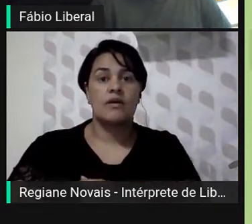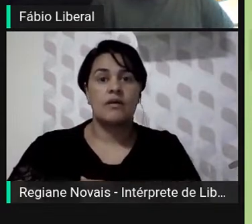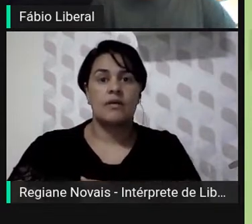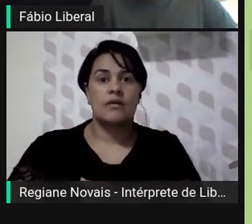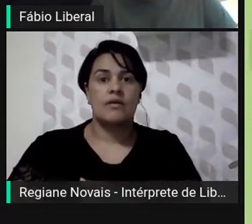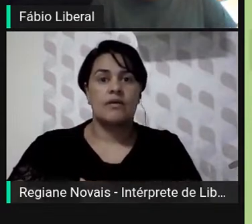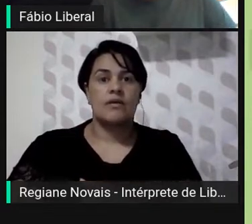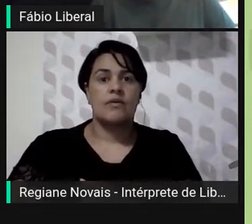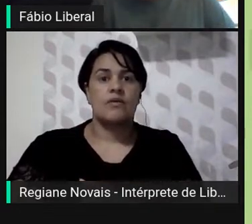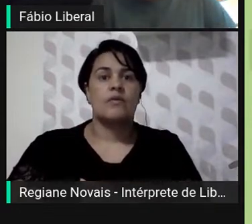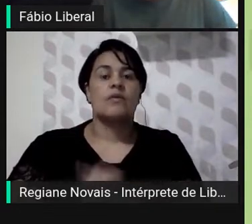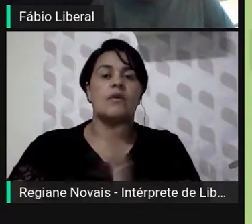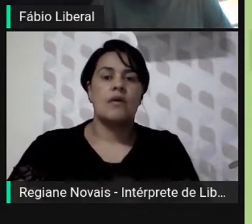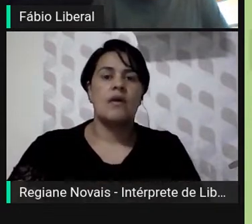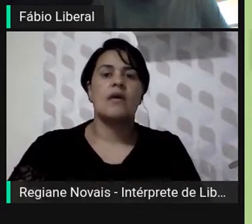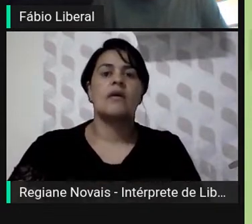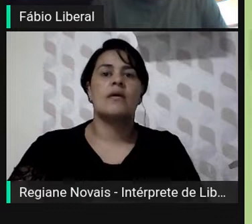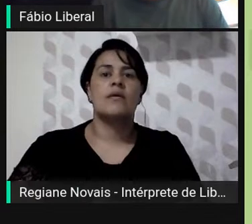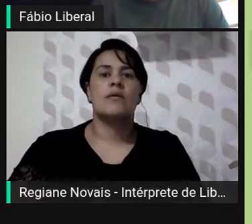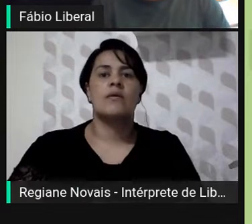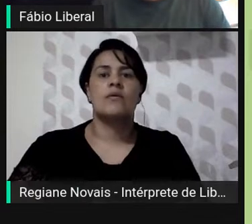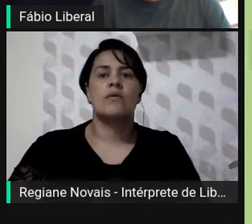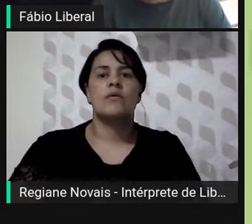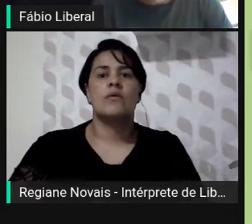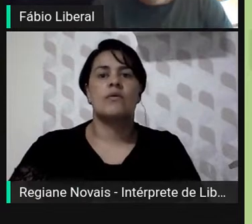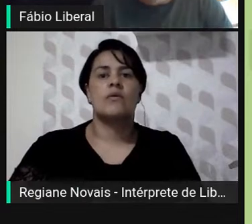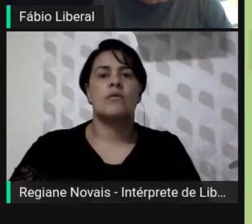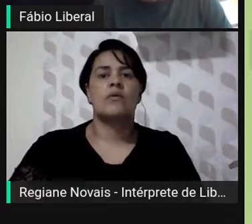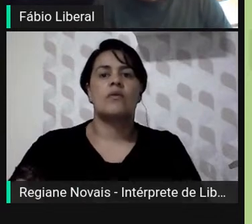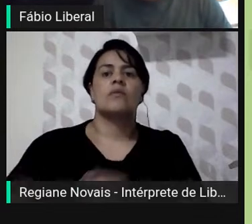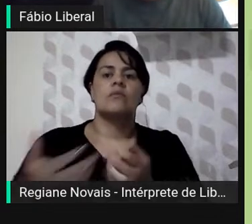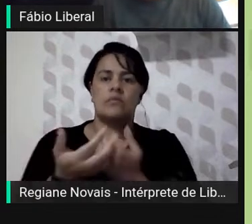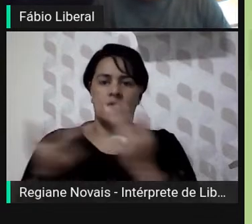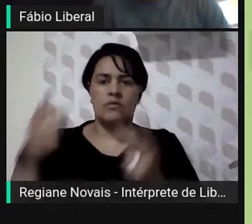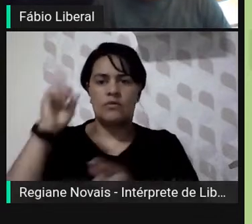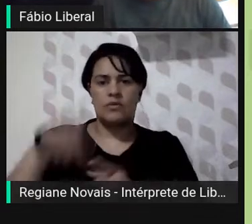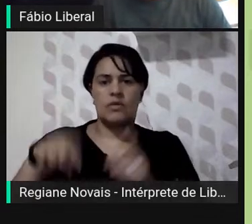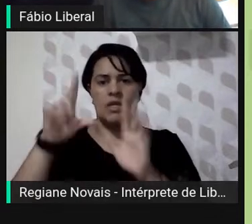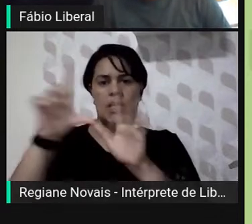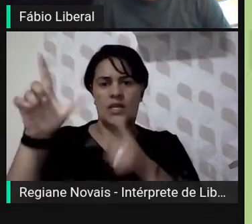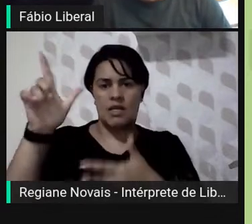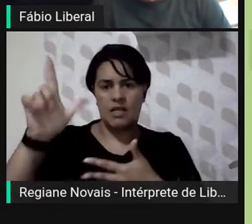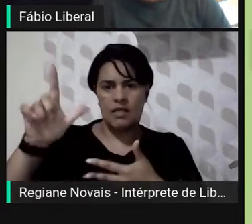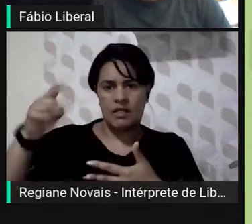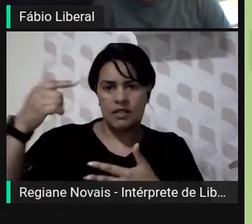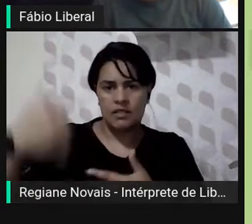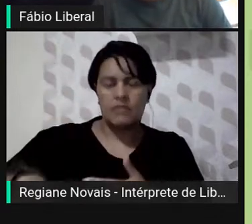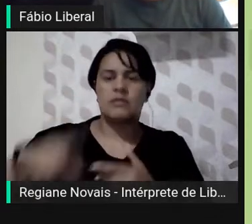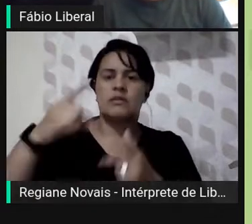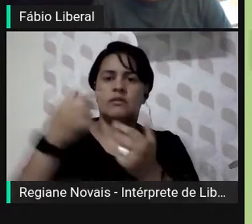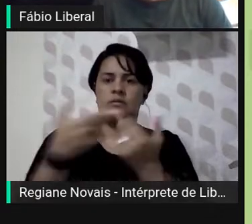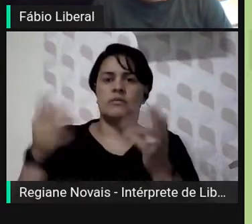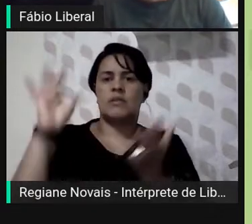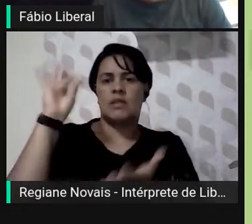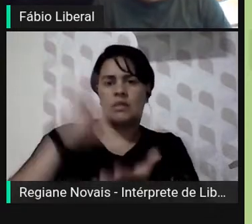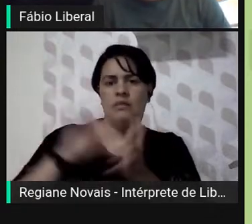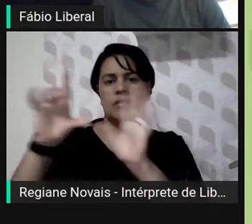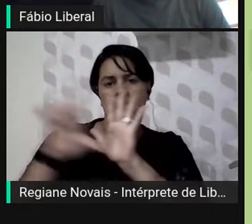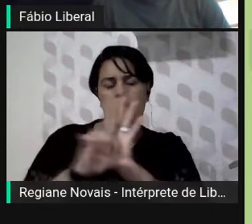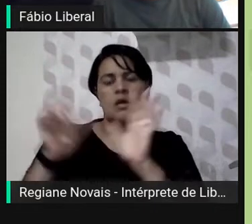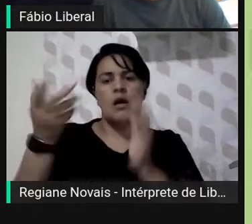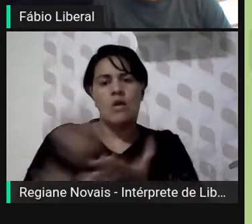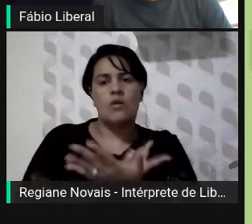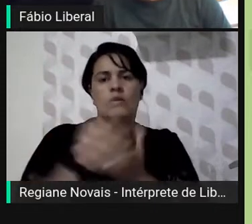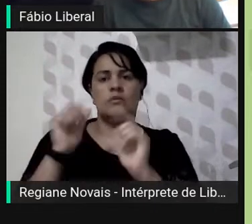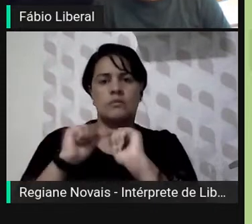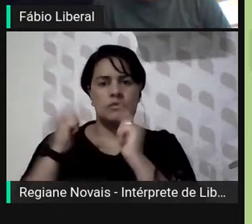realizada sob fundamentação normativa, constitucional, legal, regimental, e ocorre em situação de assembleia, em sessões plenárias, em